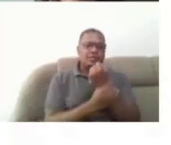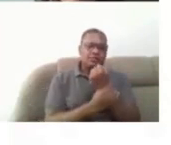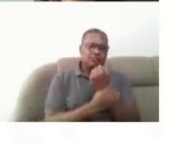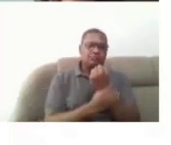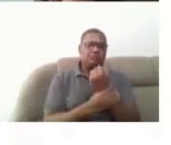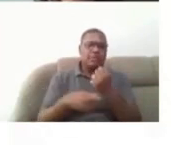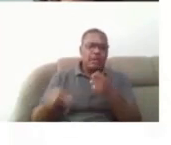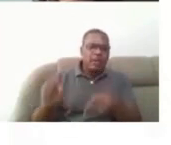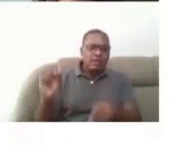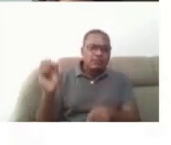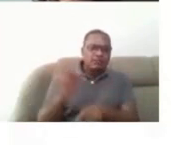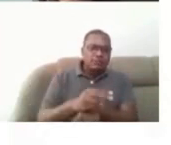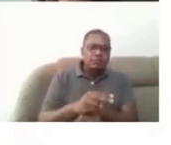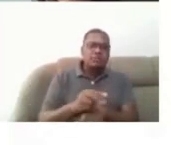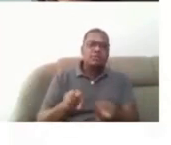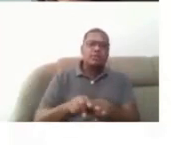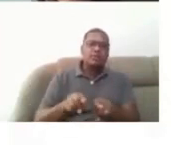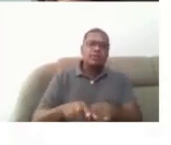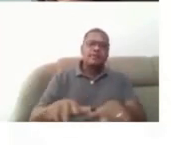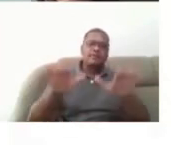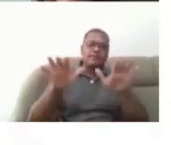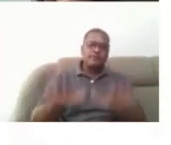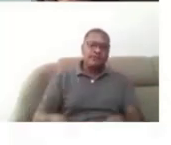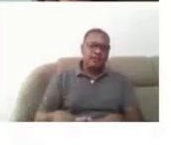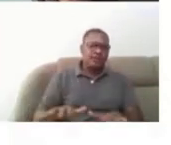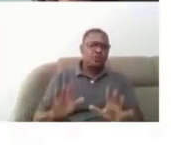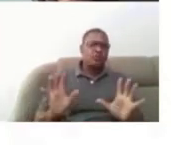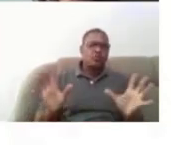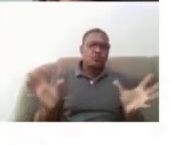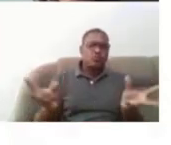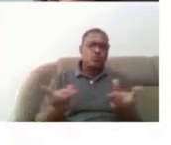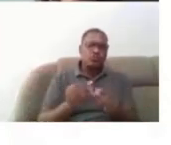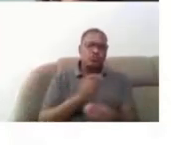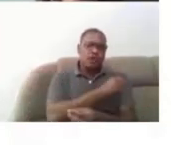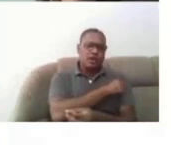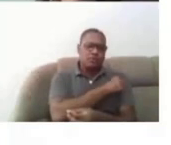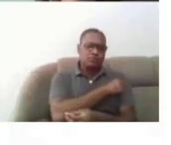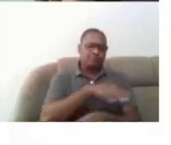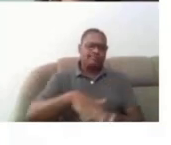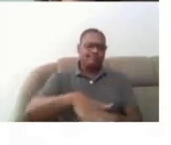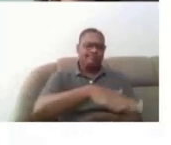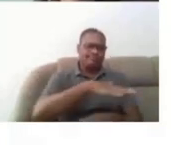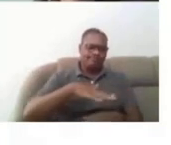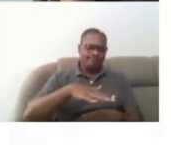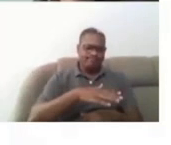ingresso e permanência de todos os seus alunos nesse meio, tá?